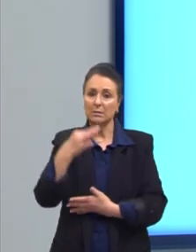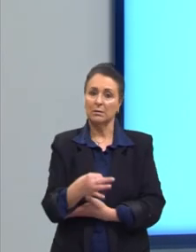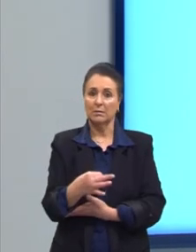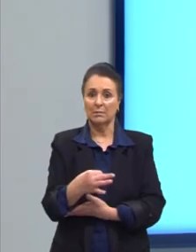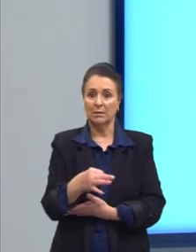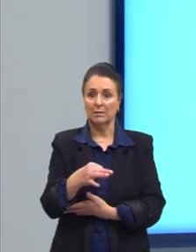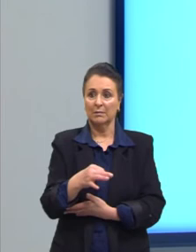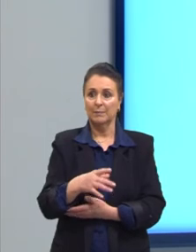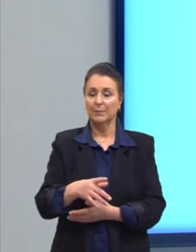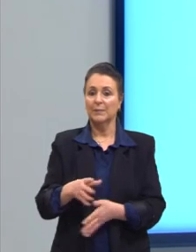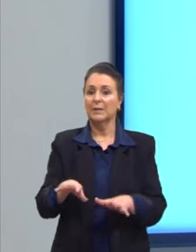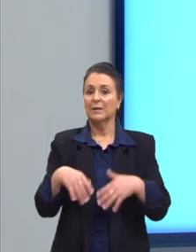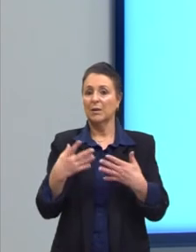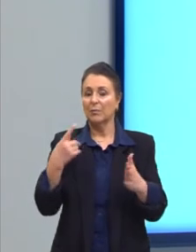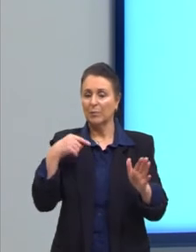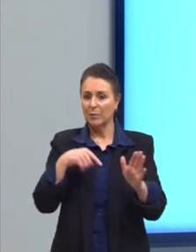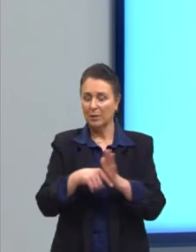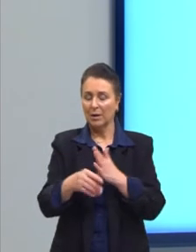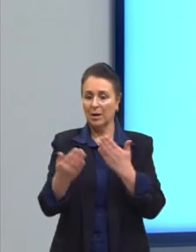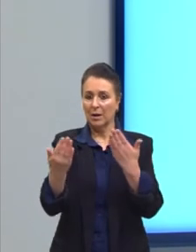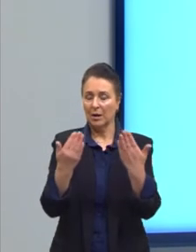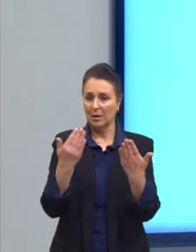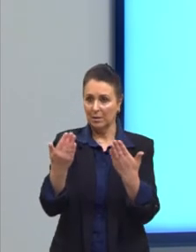Vamos ver ela, então? Vamos analisar?